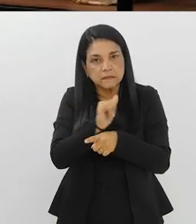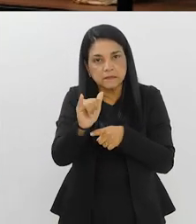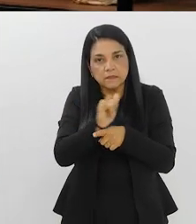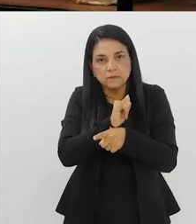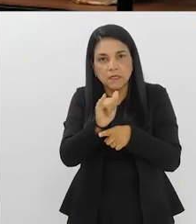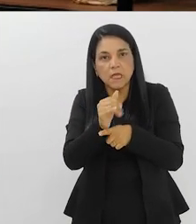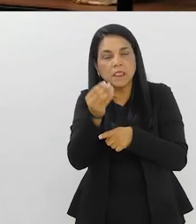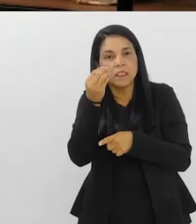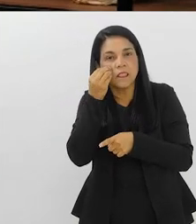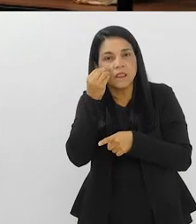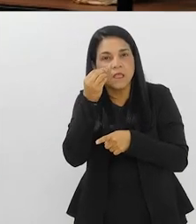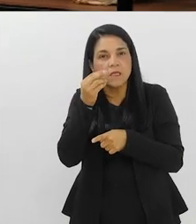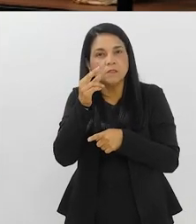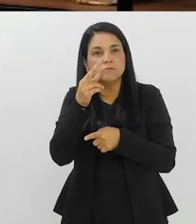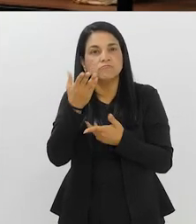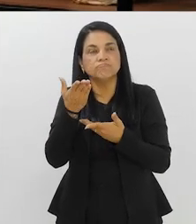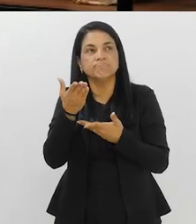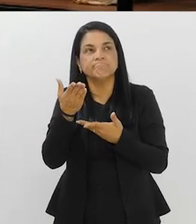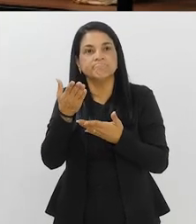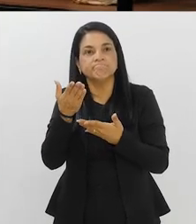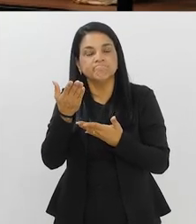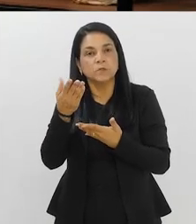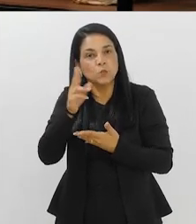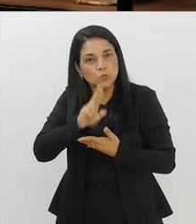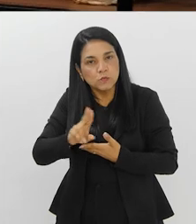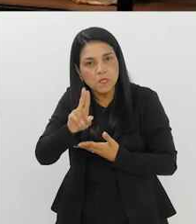estratégia que a gente vem tentando usar